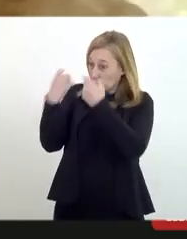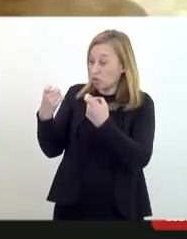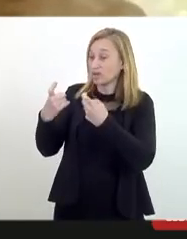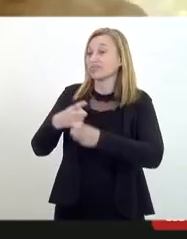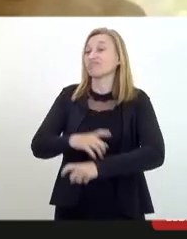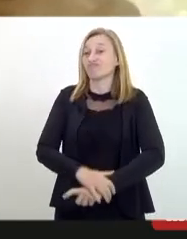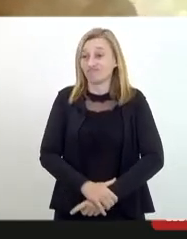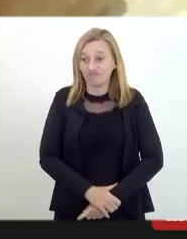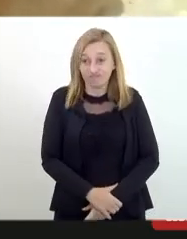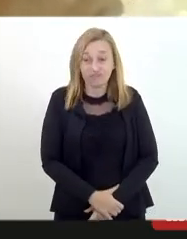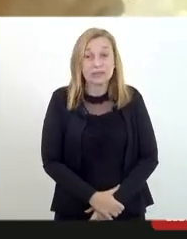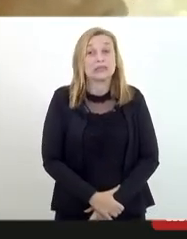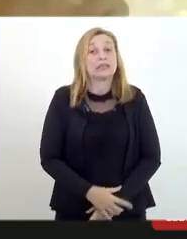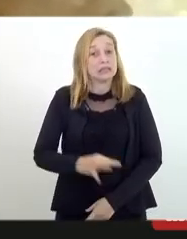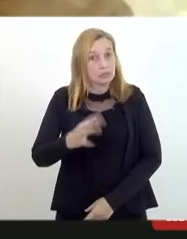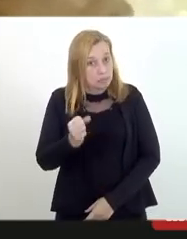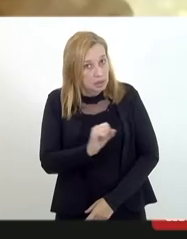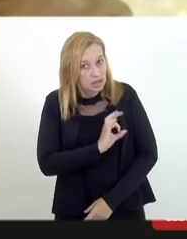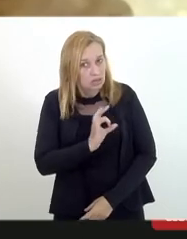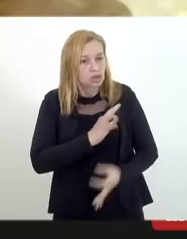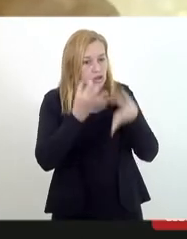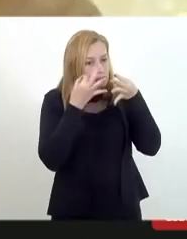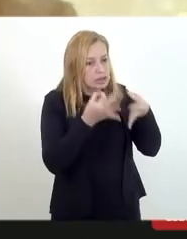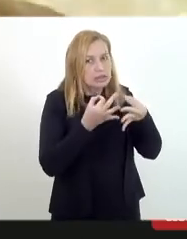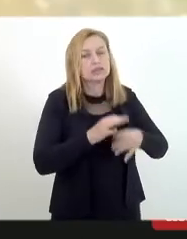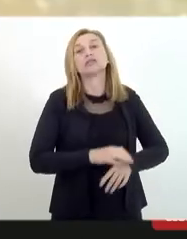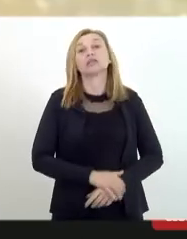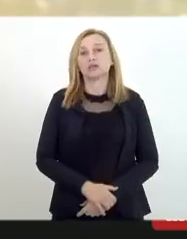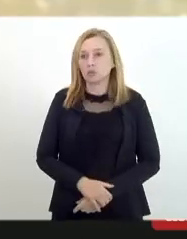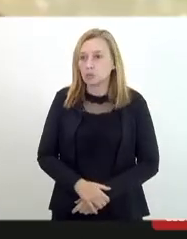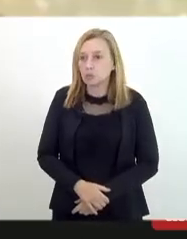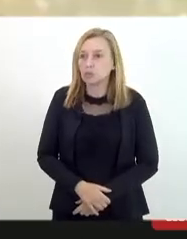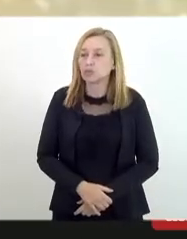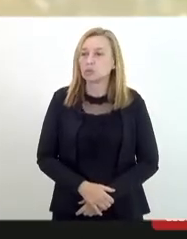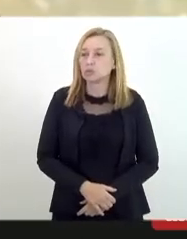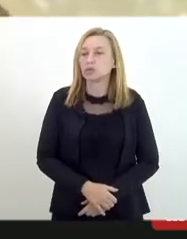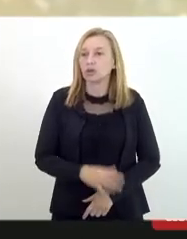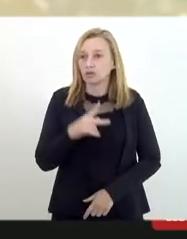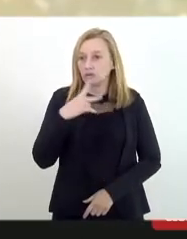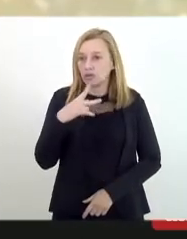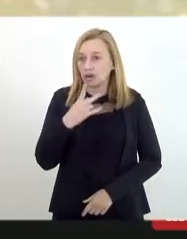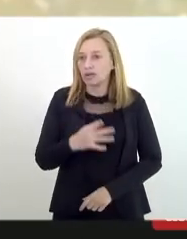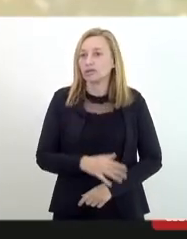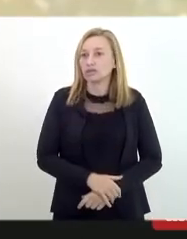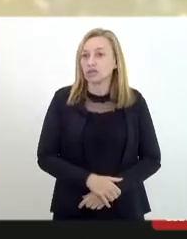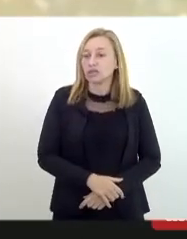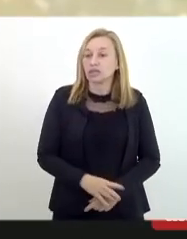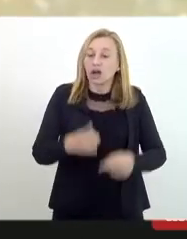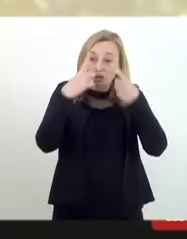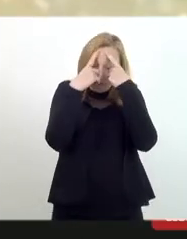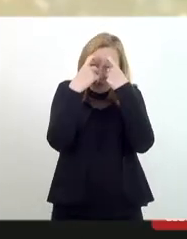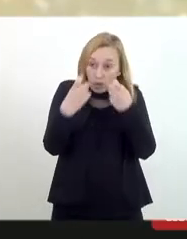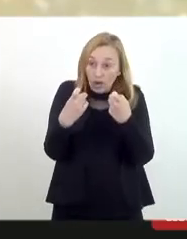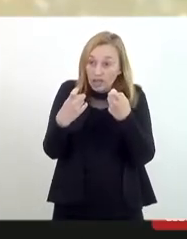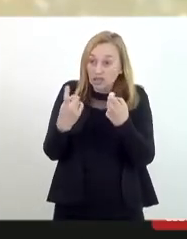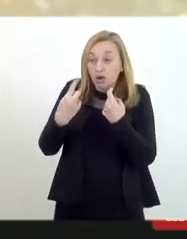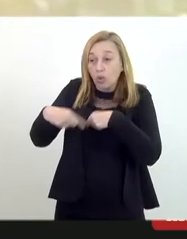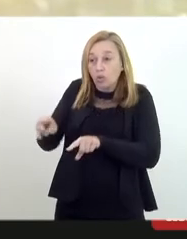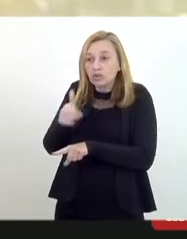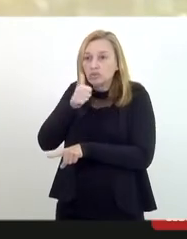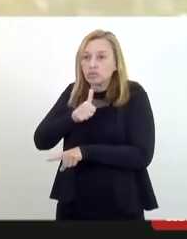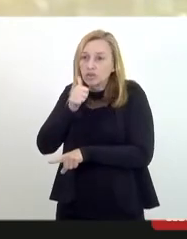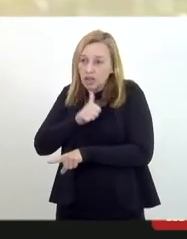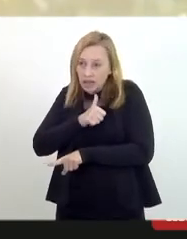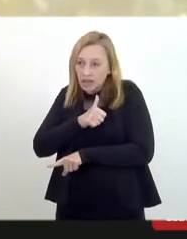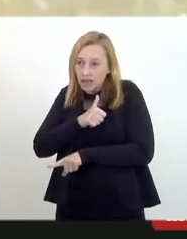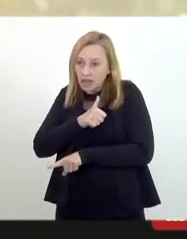violento, Marta. Eu queria chamar a atenção pelo seguinte, você tem dois tipos, como você tem a violência contra a mulher, você tem vários